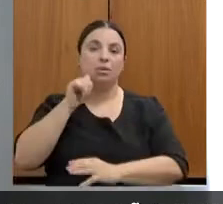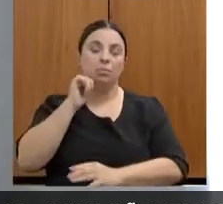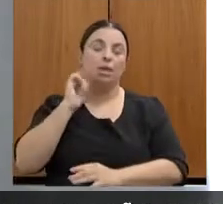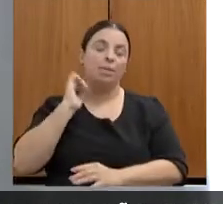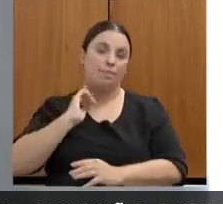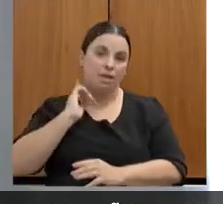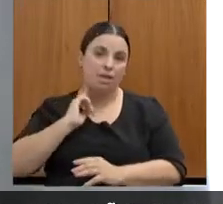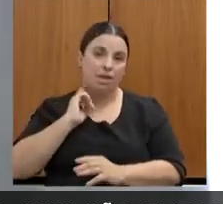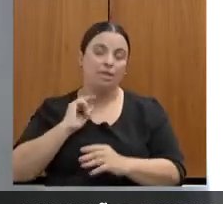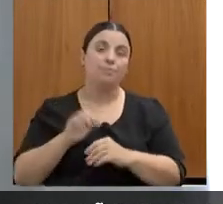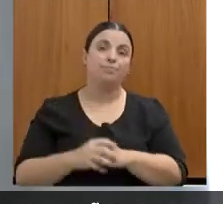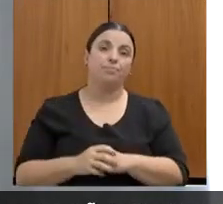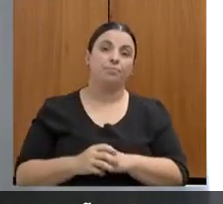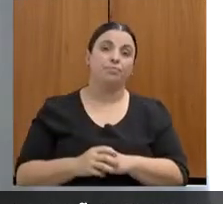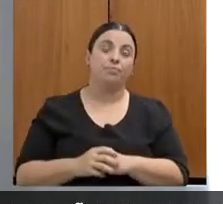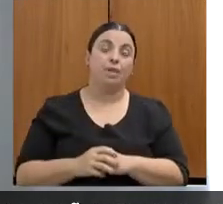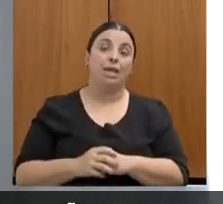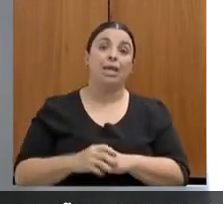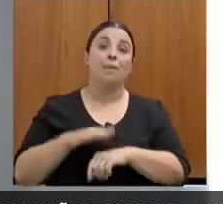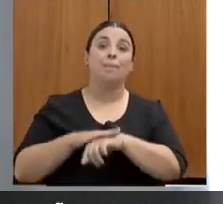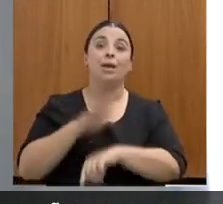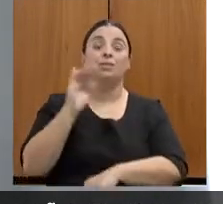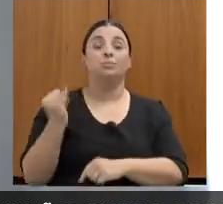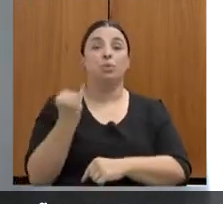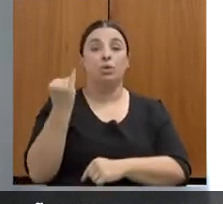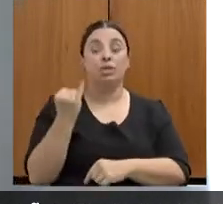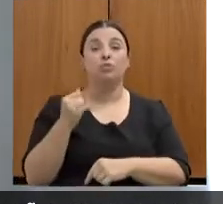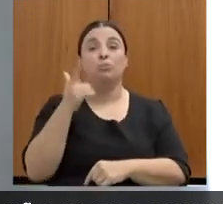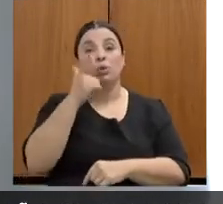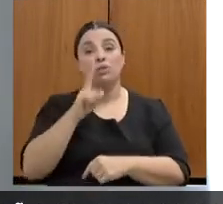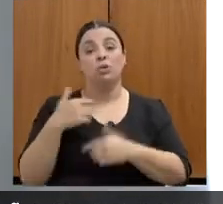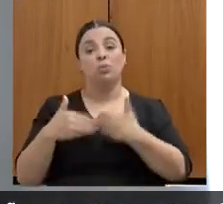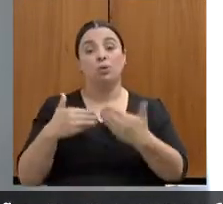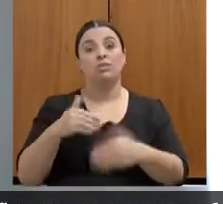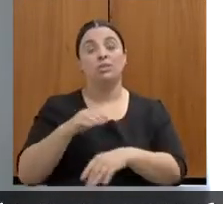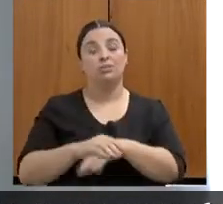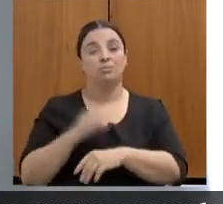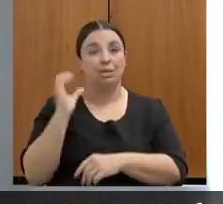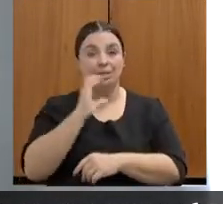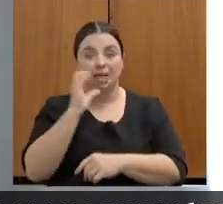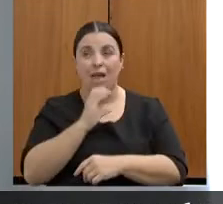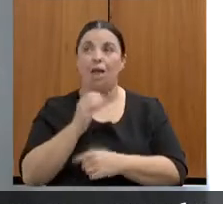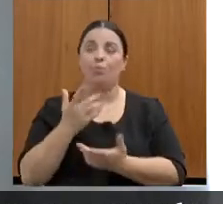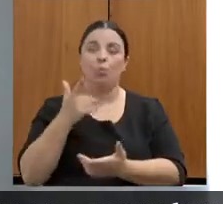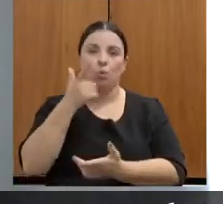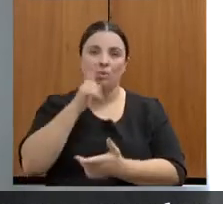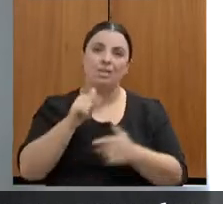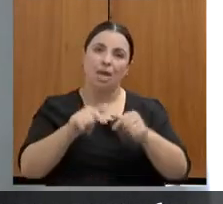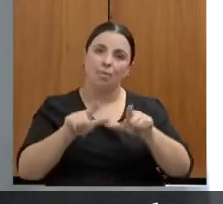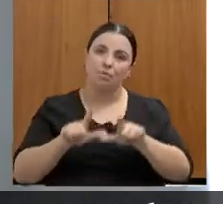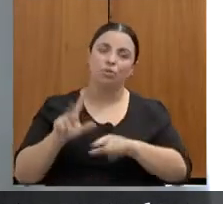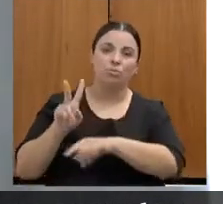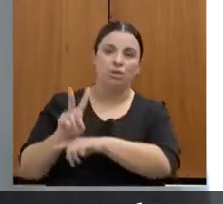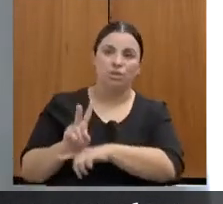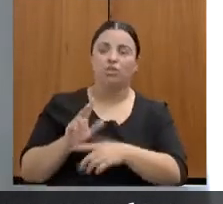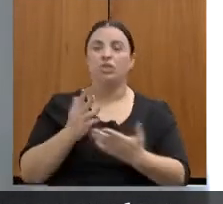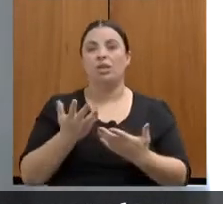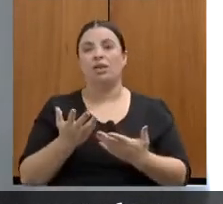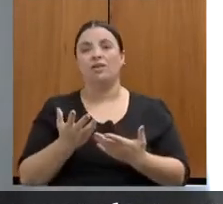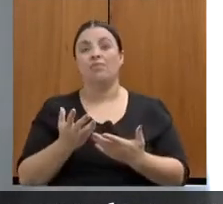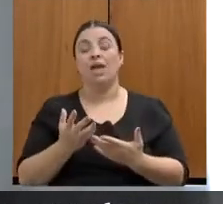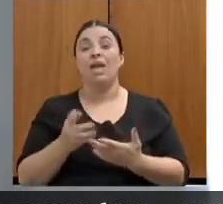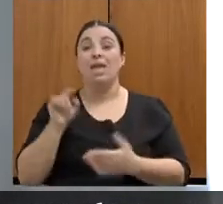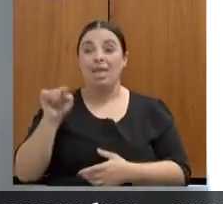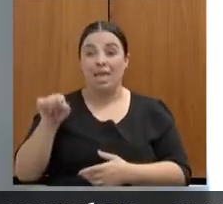que, mais importante, para a agilidade, do deferimento daquela medida protetiva, do procedimento, que ela